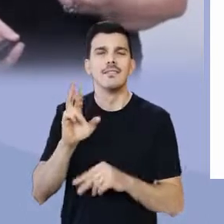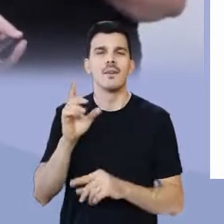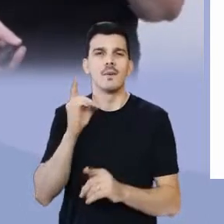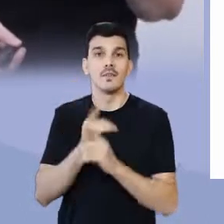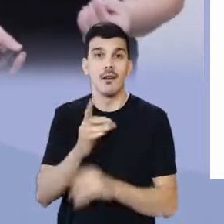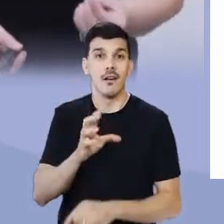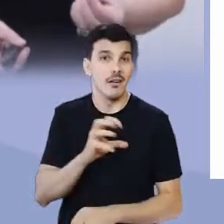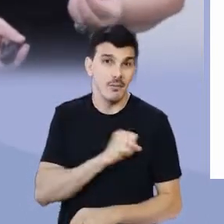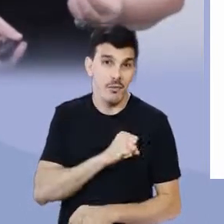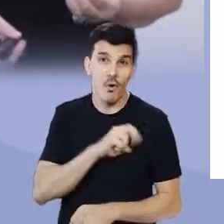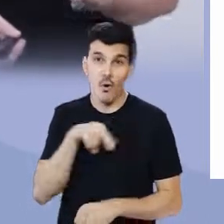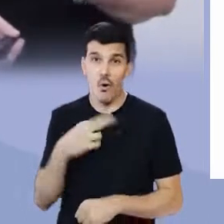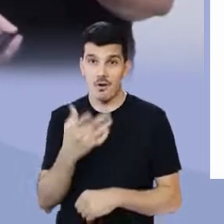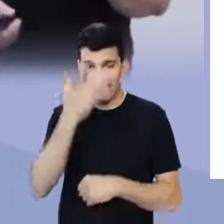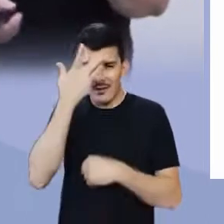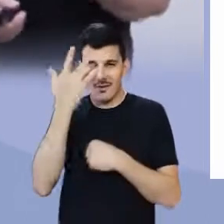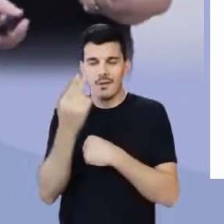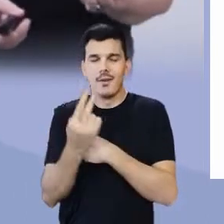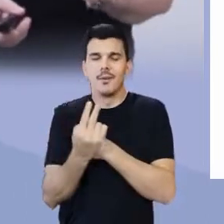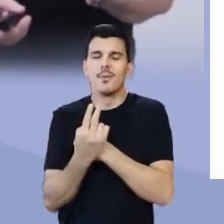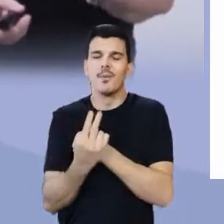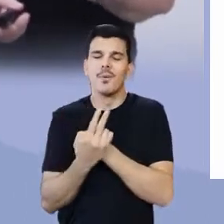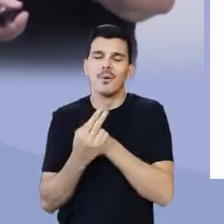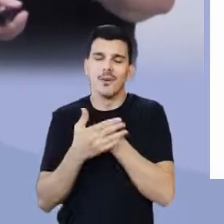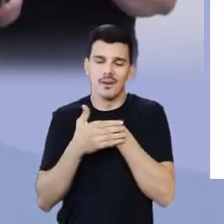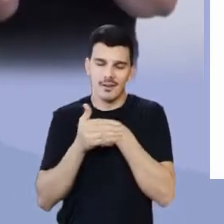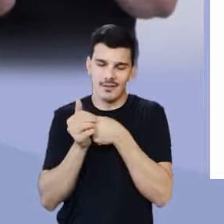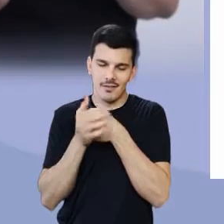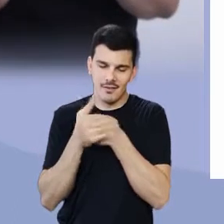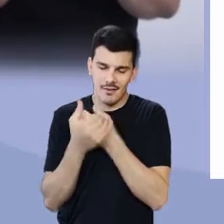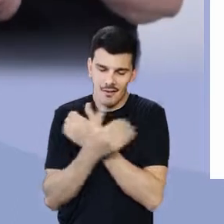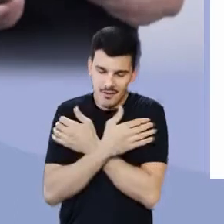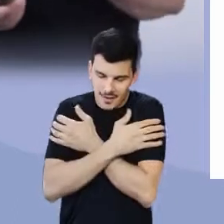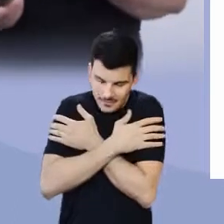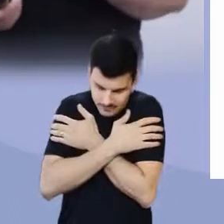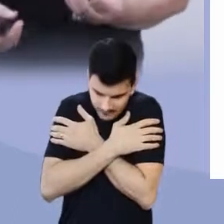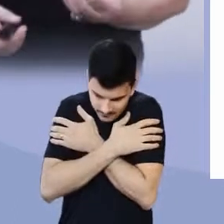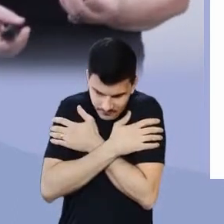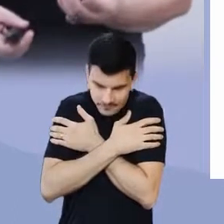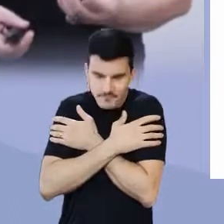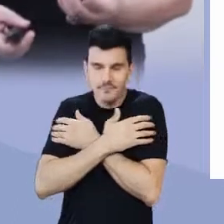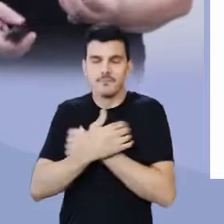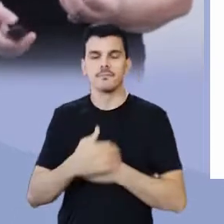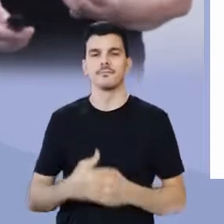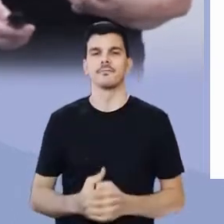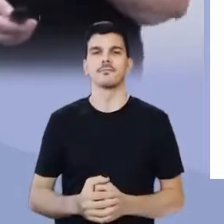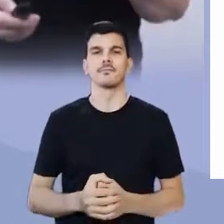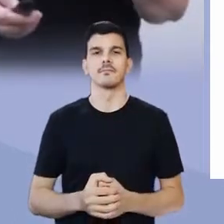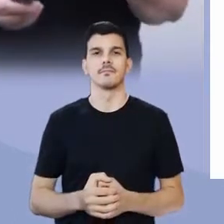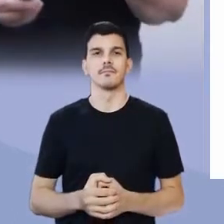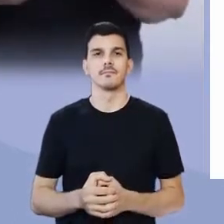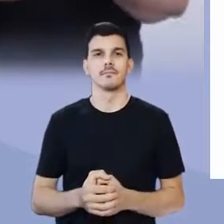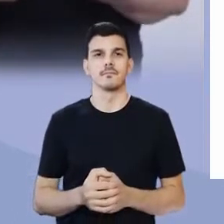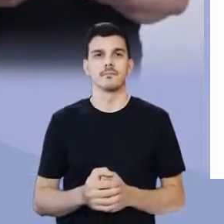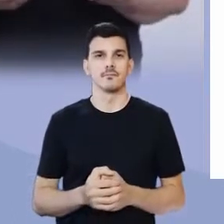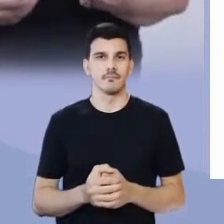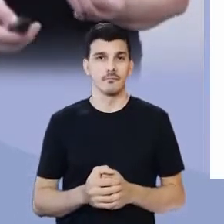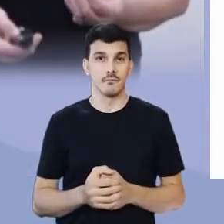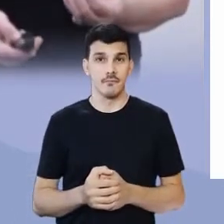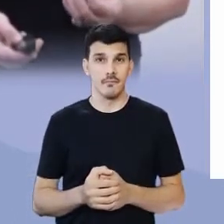ou de alguém que lhes chegue e as aconchegue. Tem